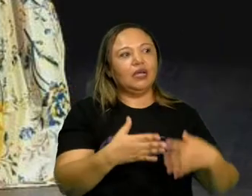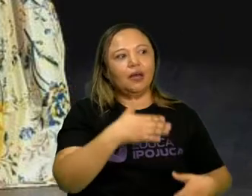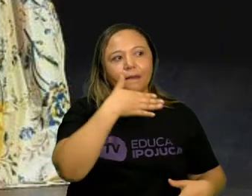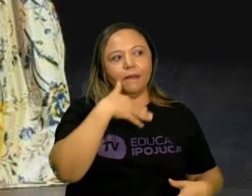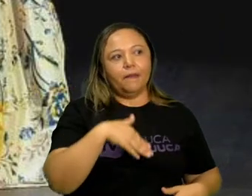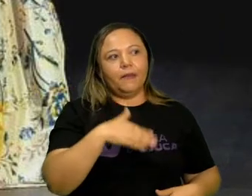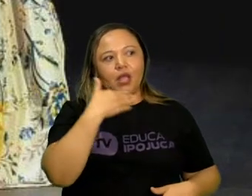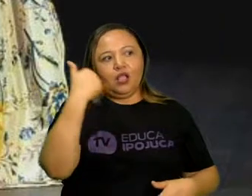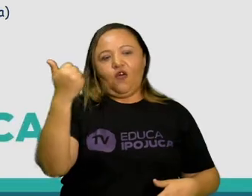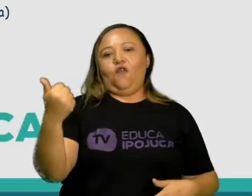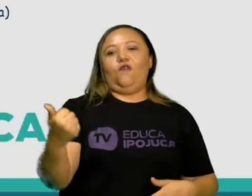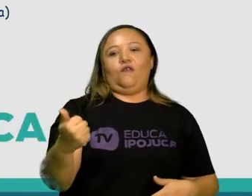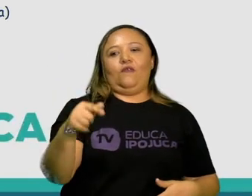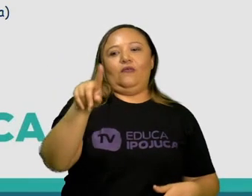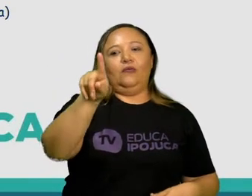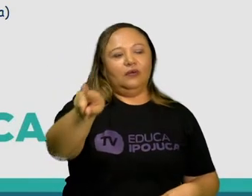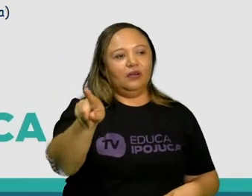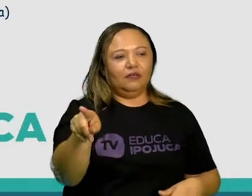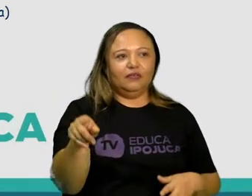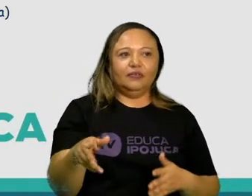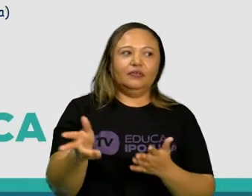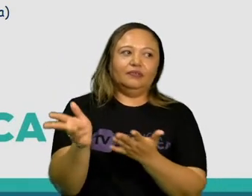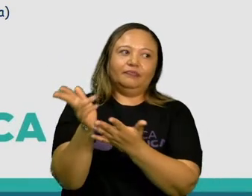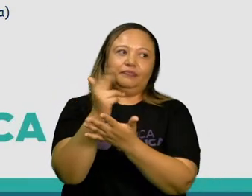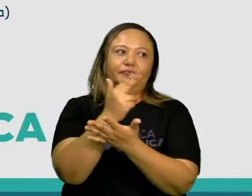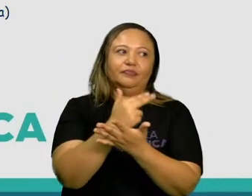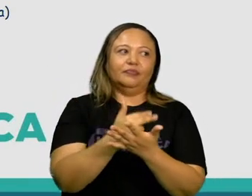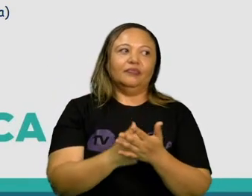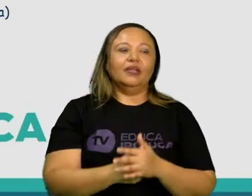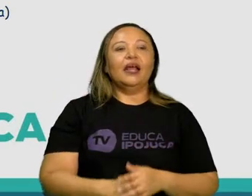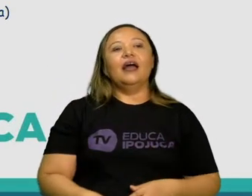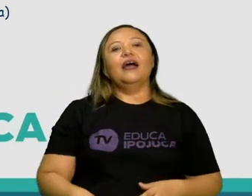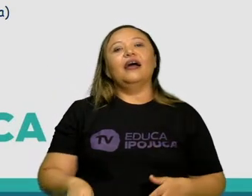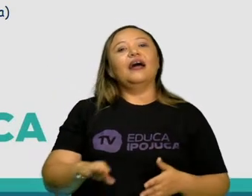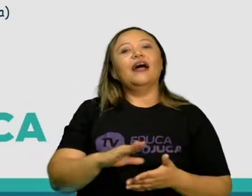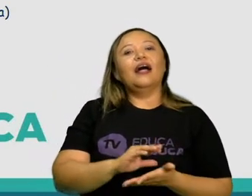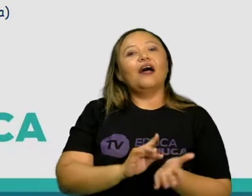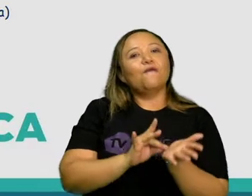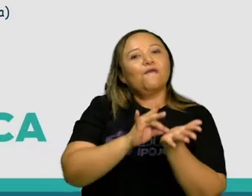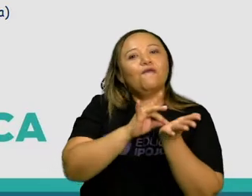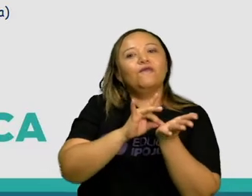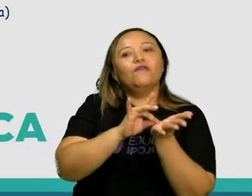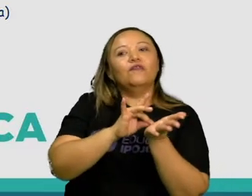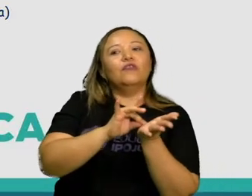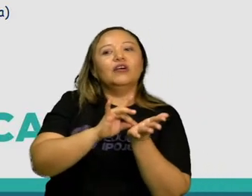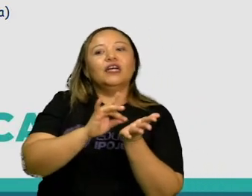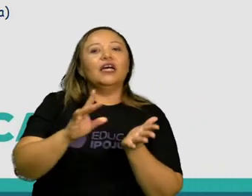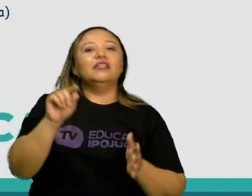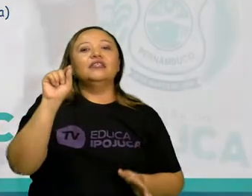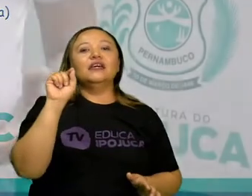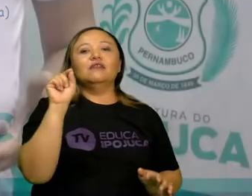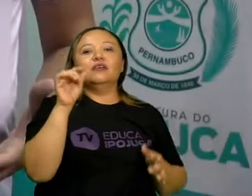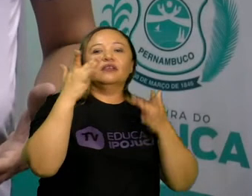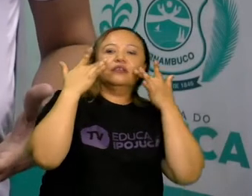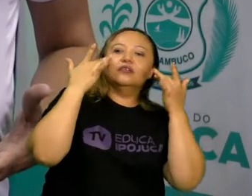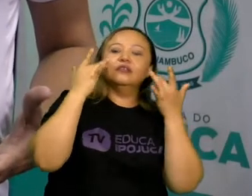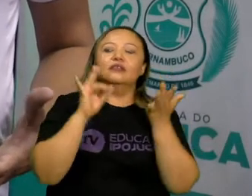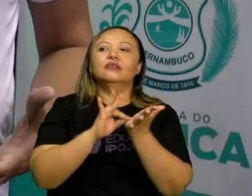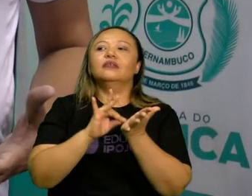meu Deus, que horror. E a farsa? A farsa é um gênero teatral cômico e que